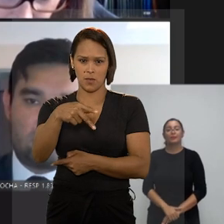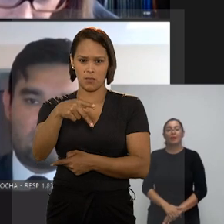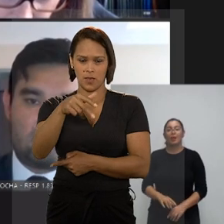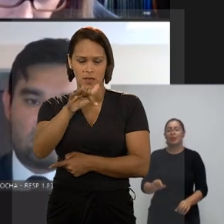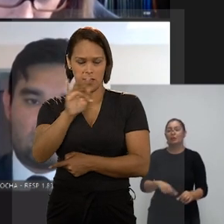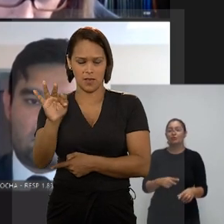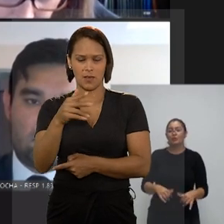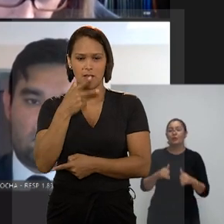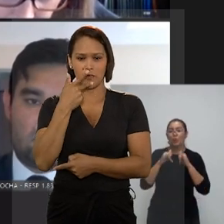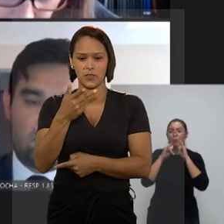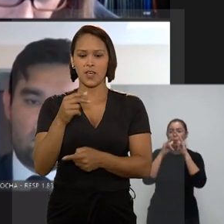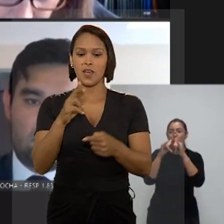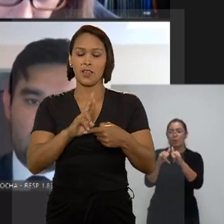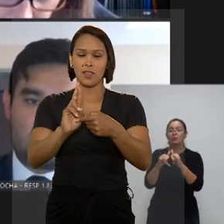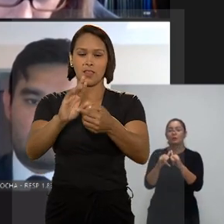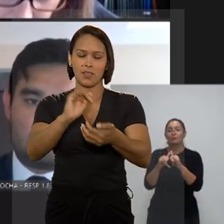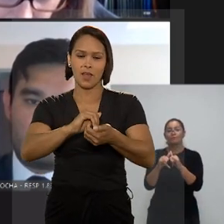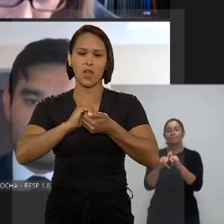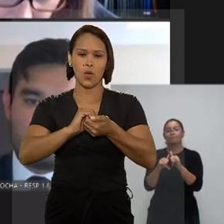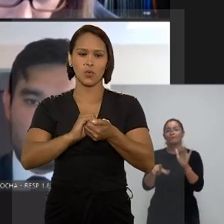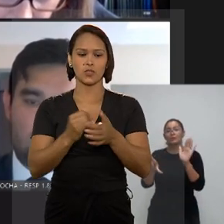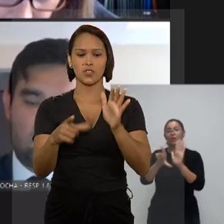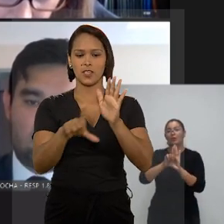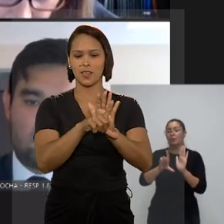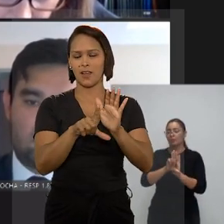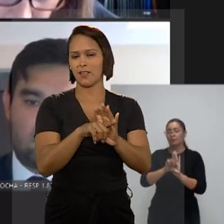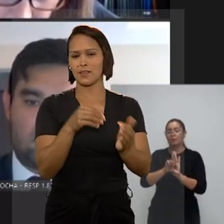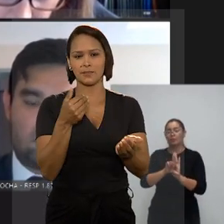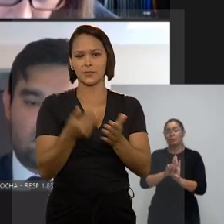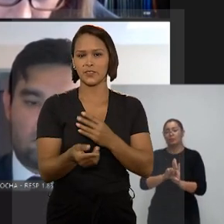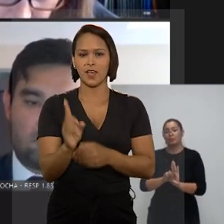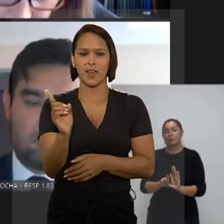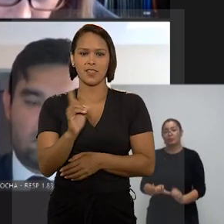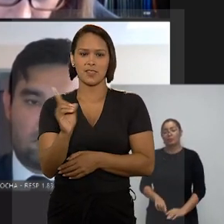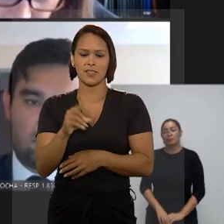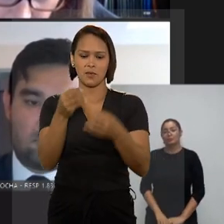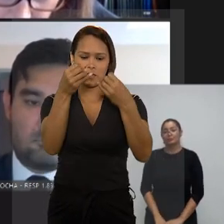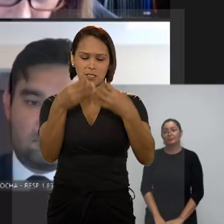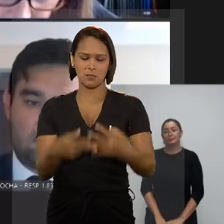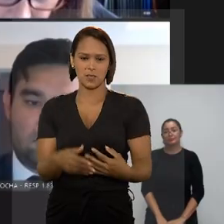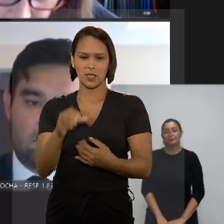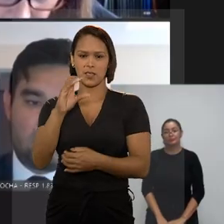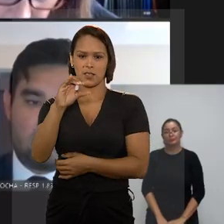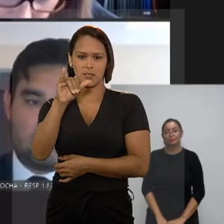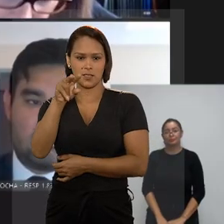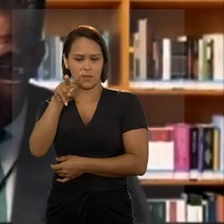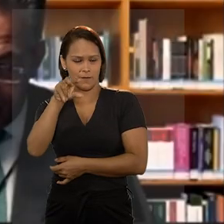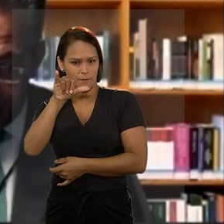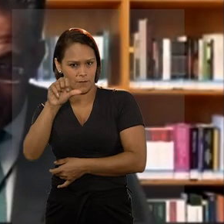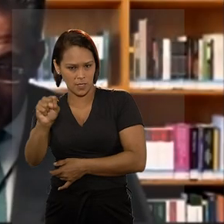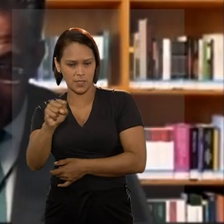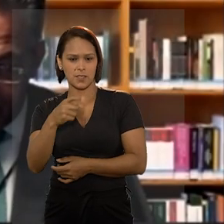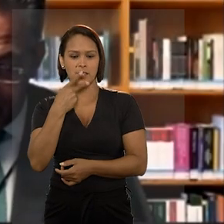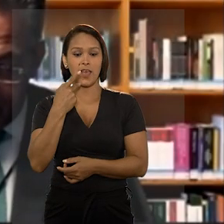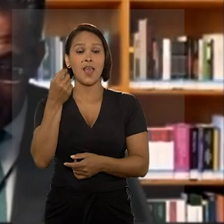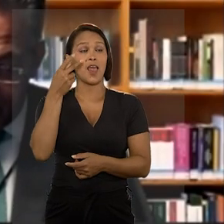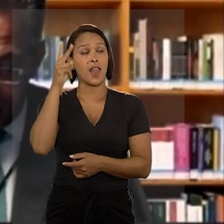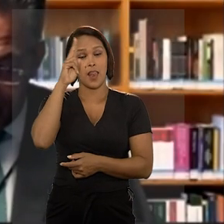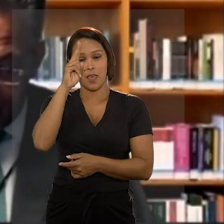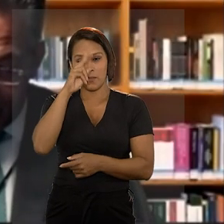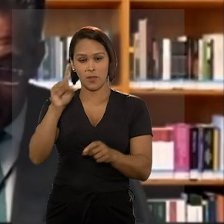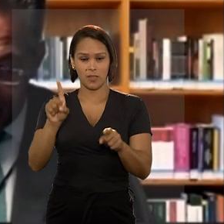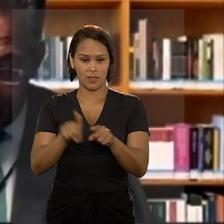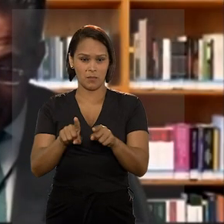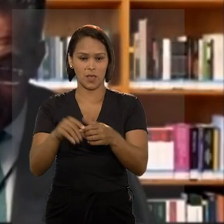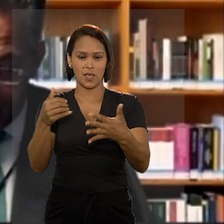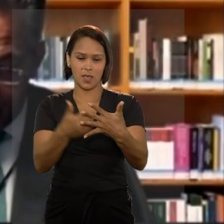apontou o precedente da corte no sentido de que a lei de anistia não incide sobre as causas civis. O ministro também lembrou que,